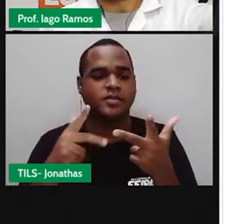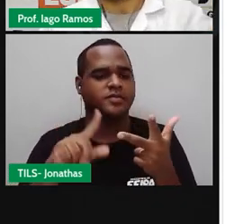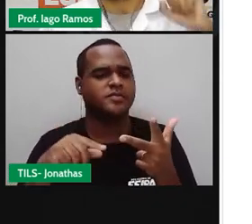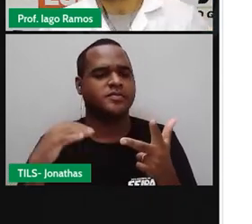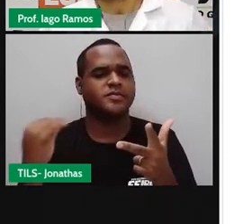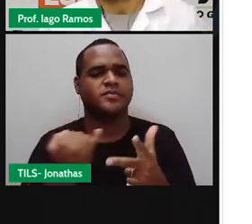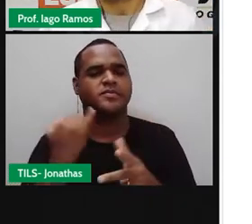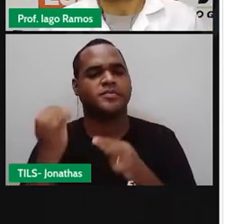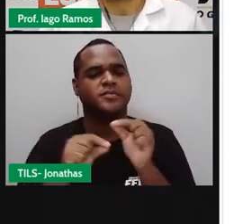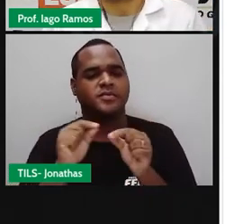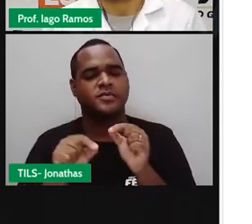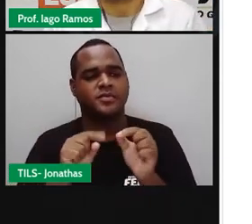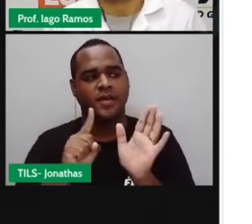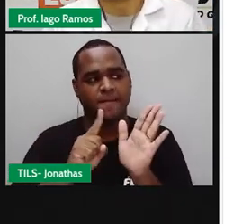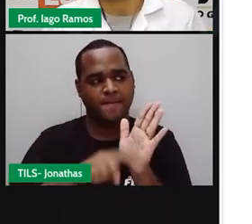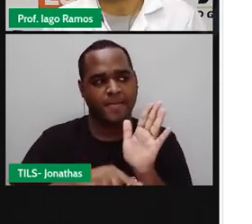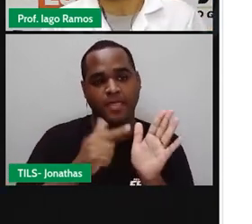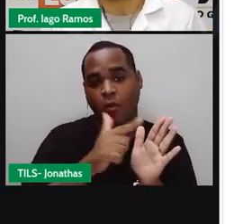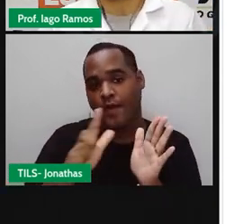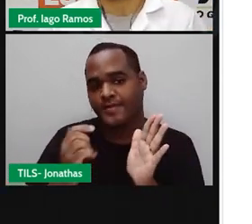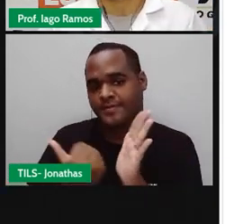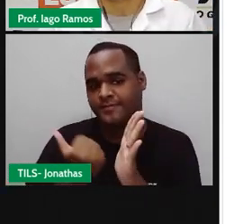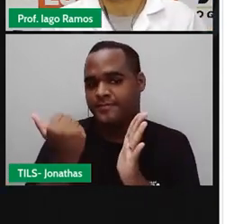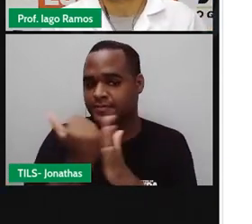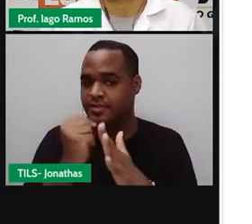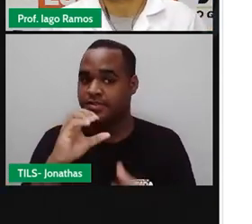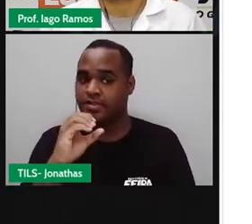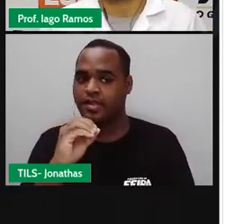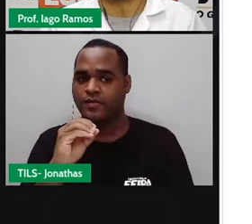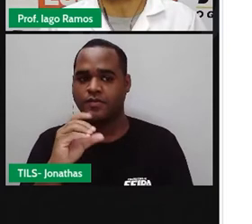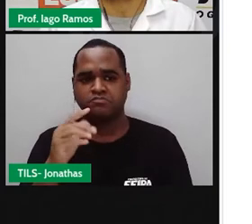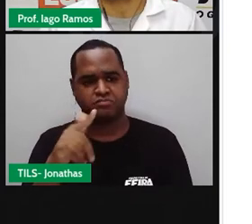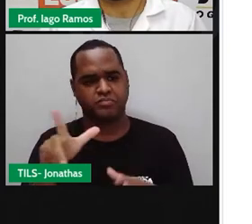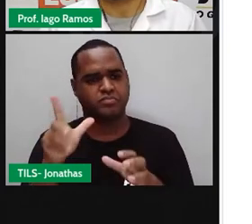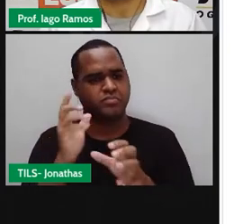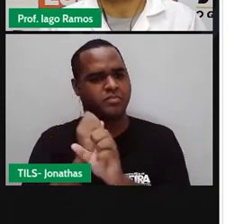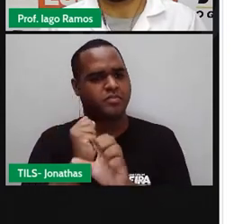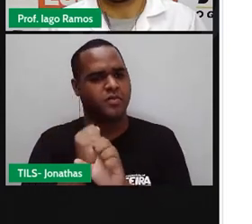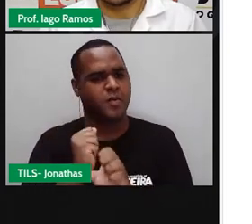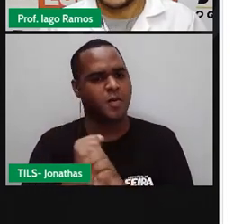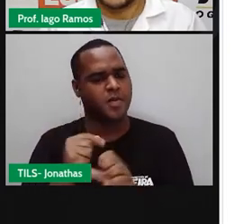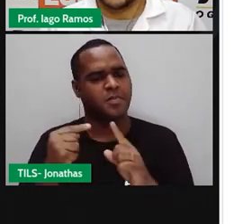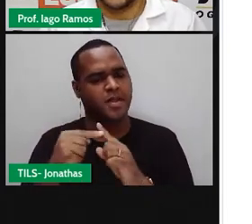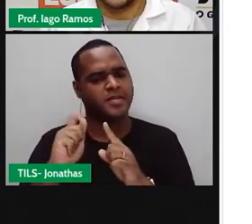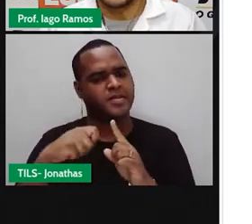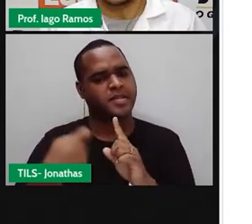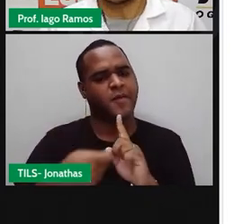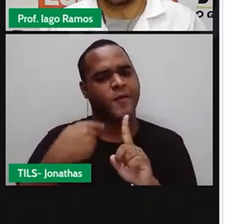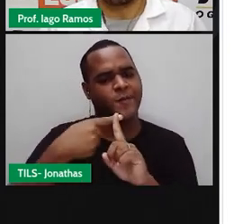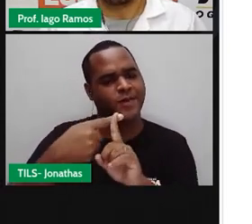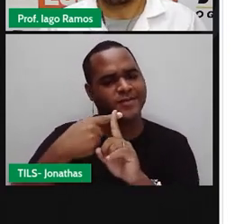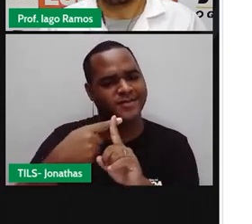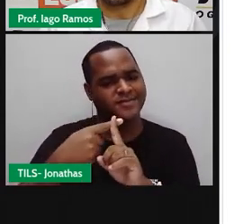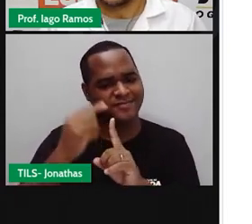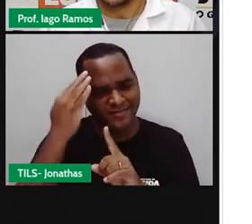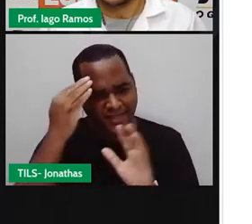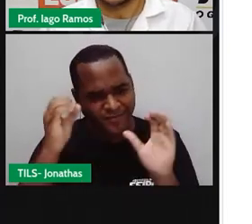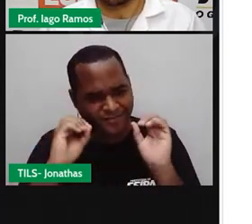acima de zero a gente chama de temperaturas positivas. Beleza?